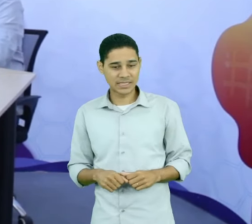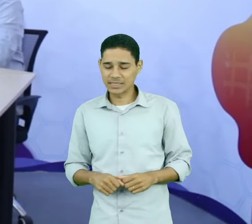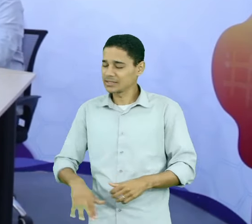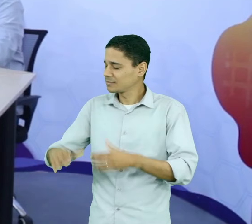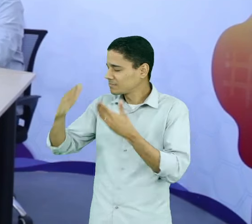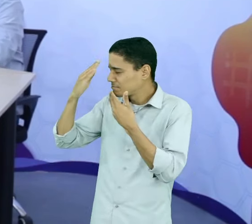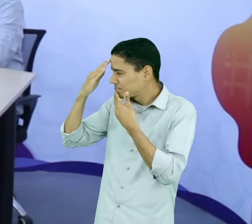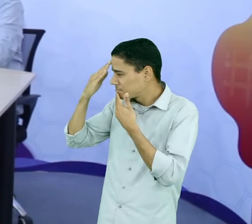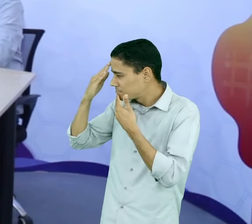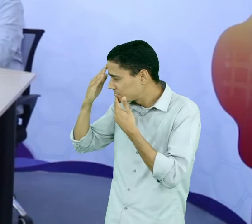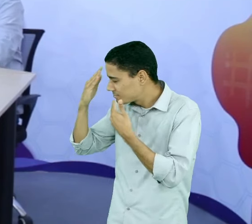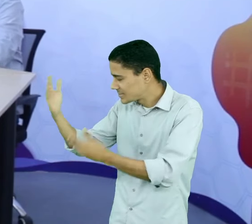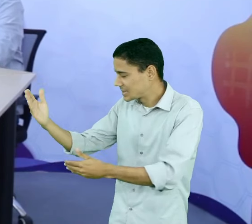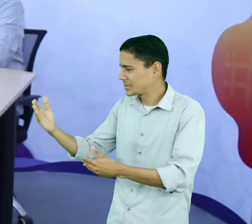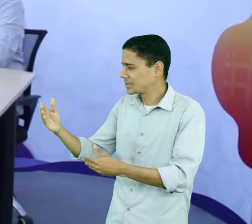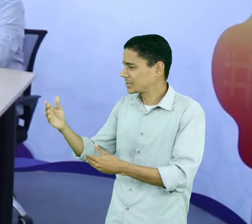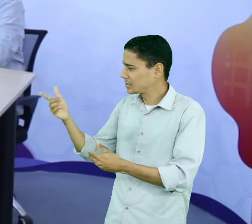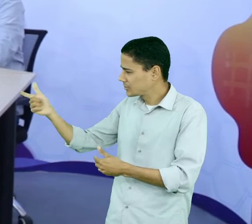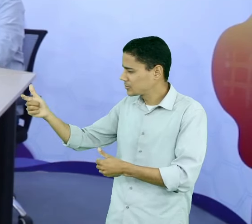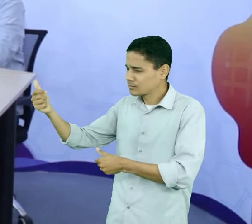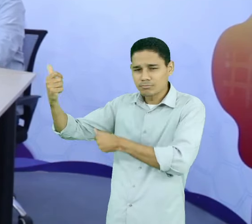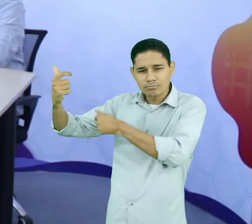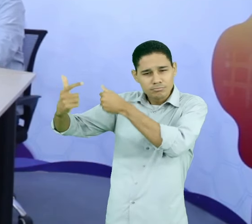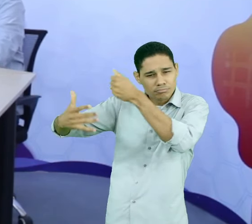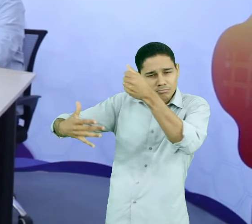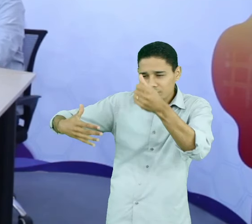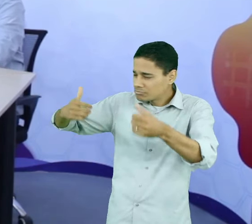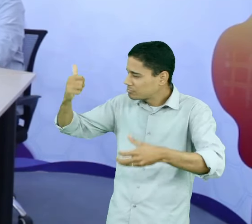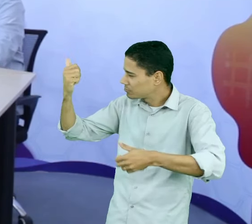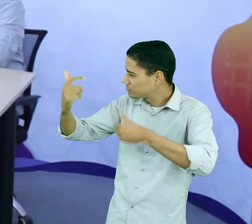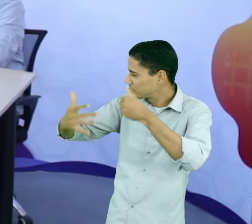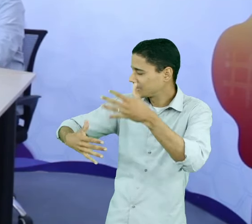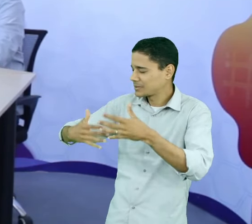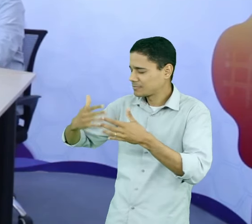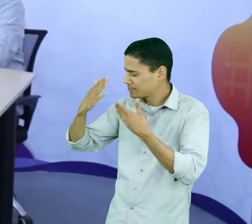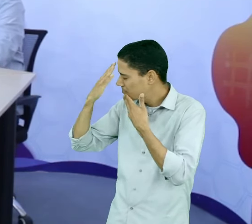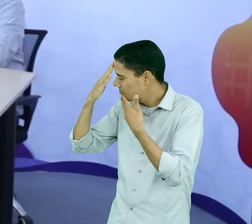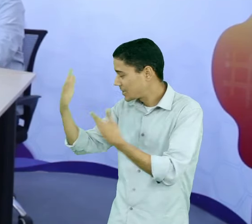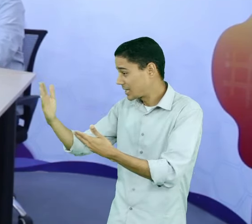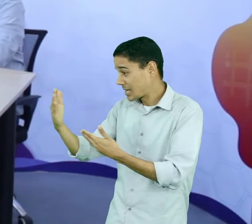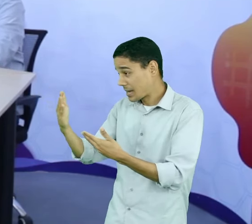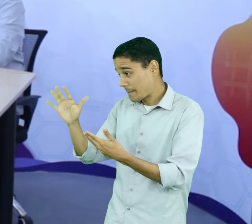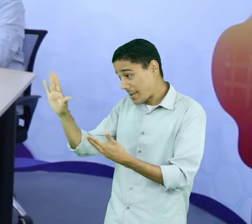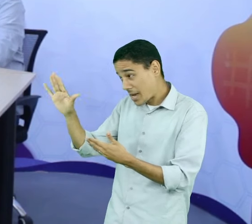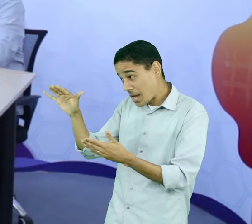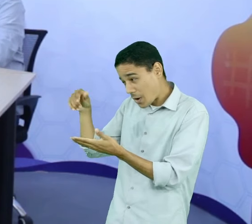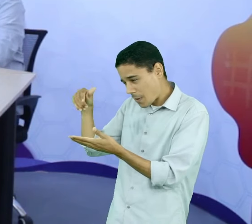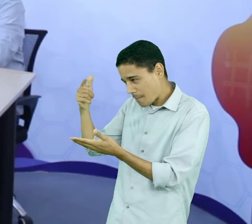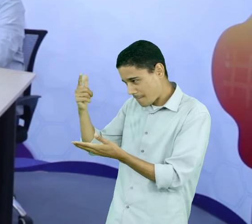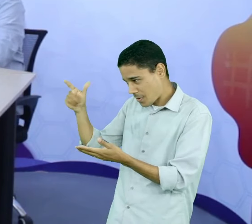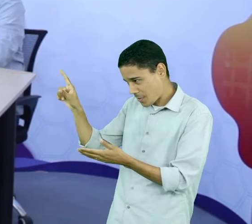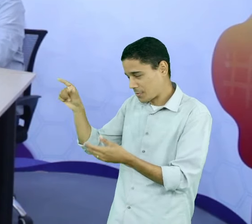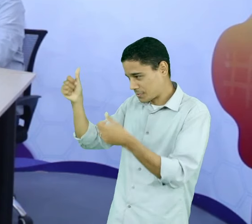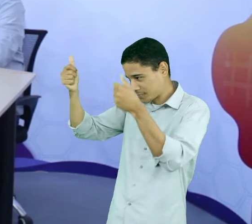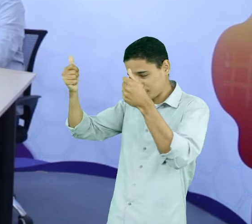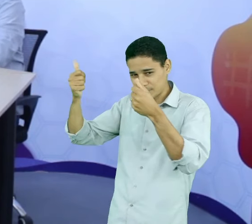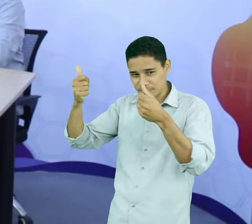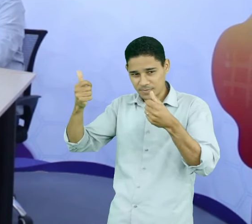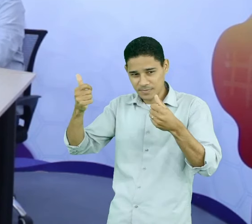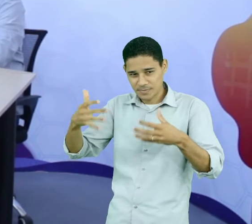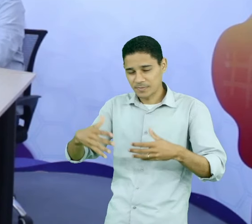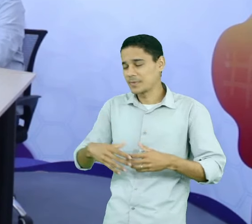pelas suas contribuições. E só mais uma palavra que eu queria que você